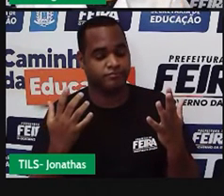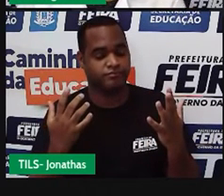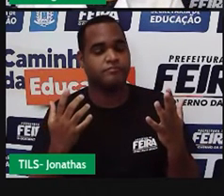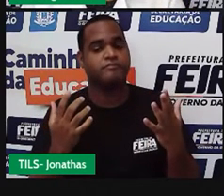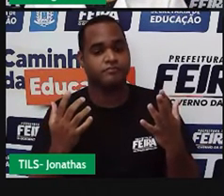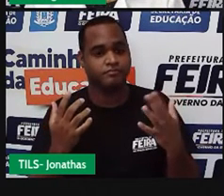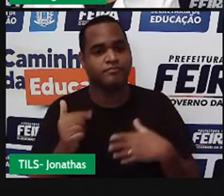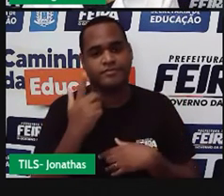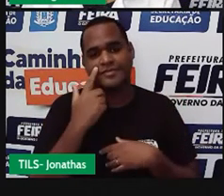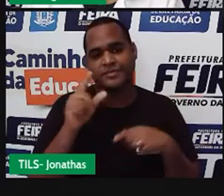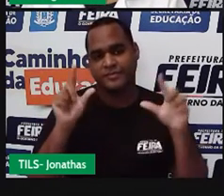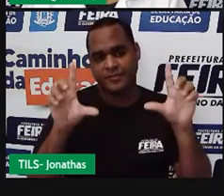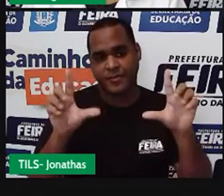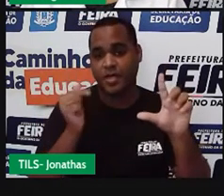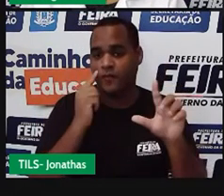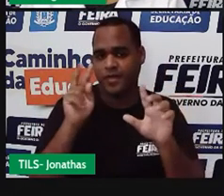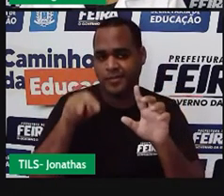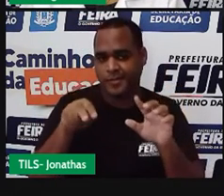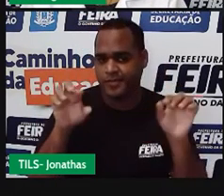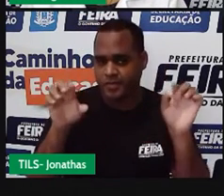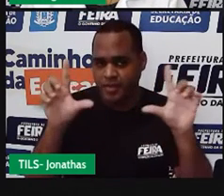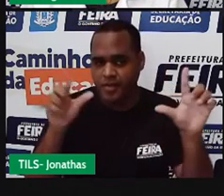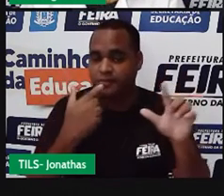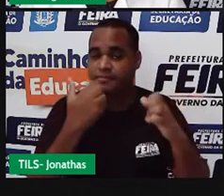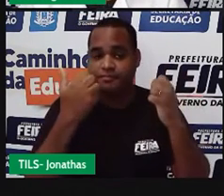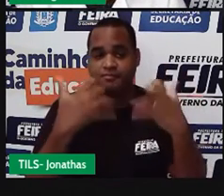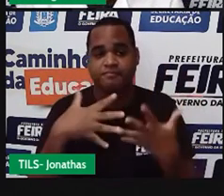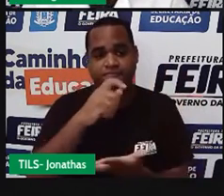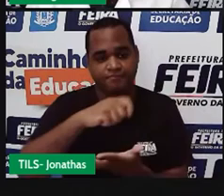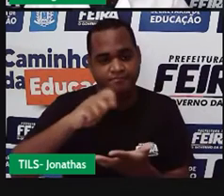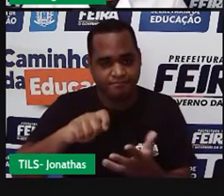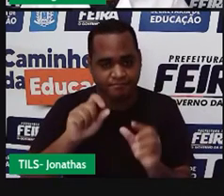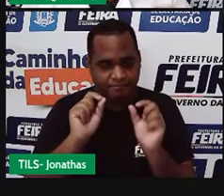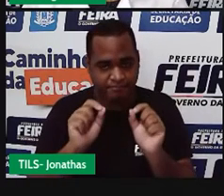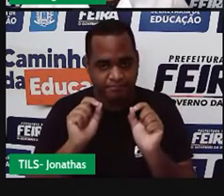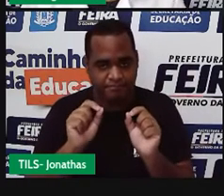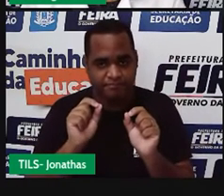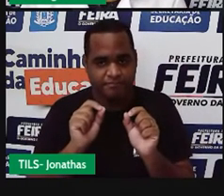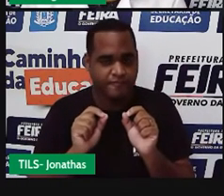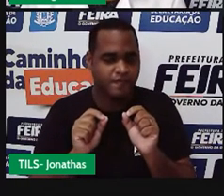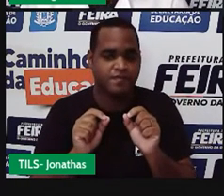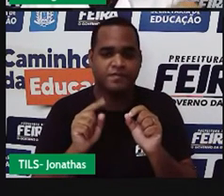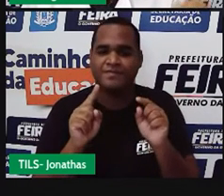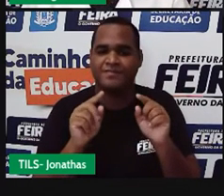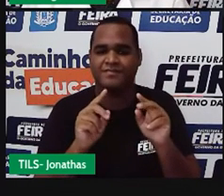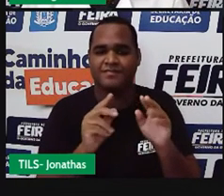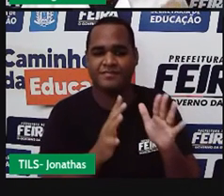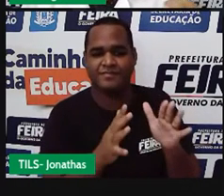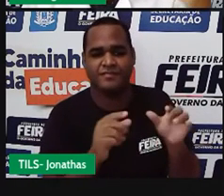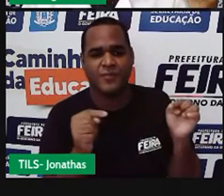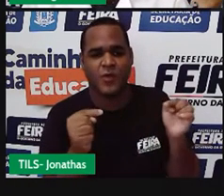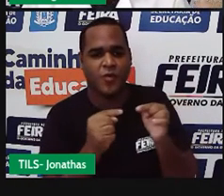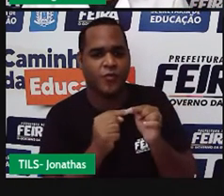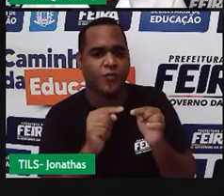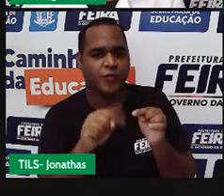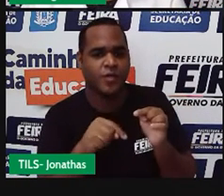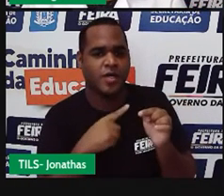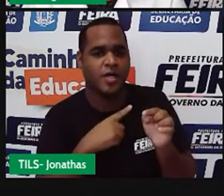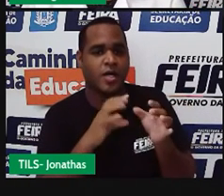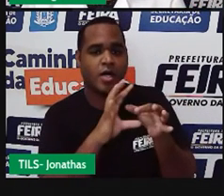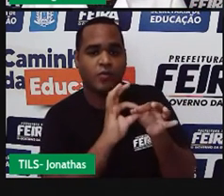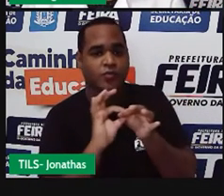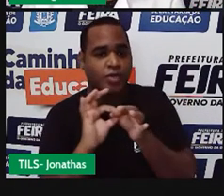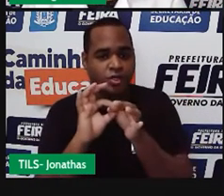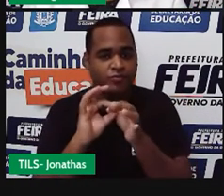pra você na tela escrito o seguinte a reunião ou a união